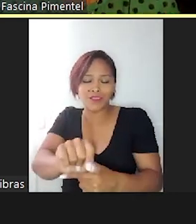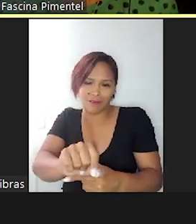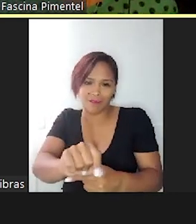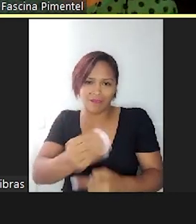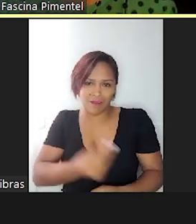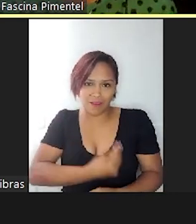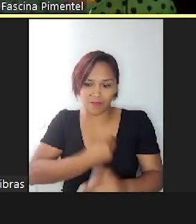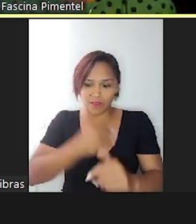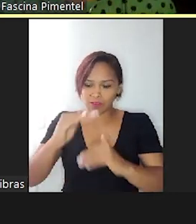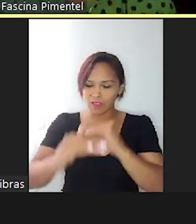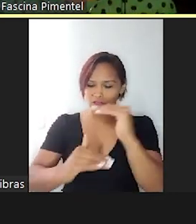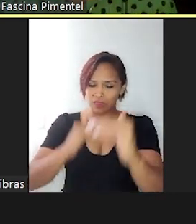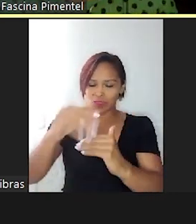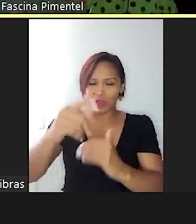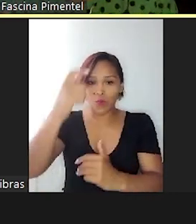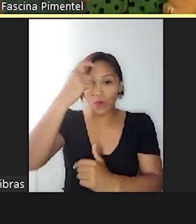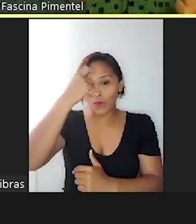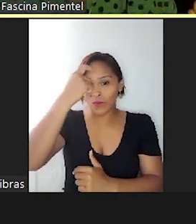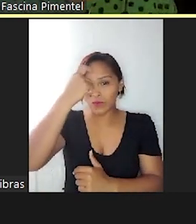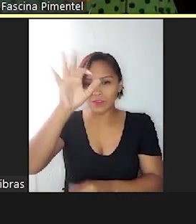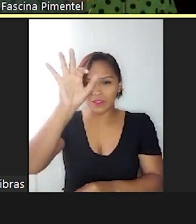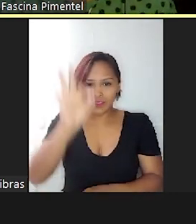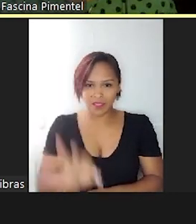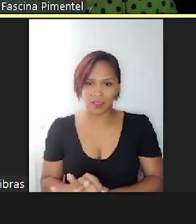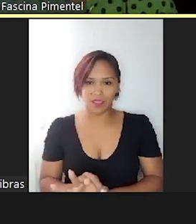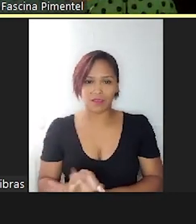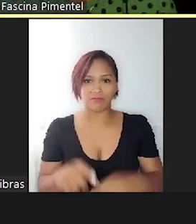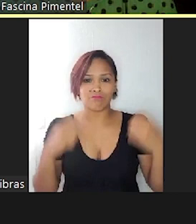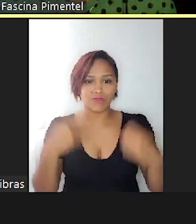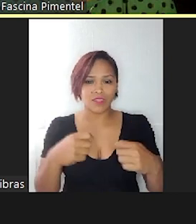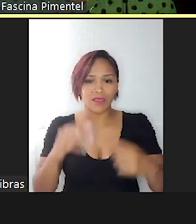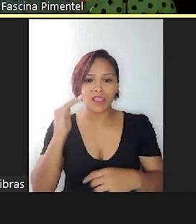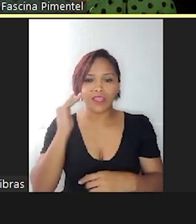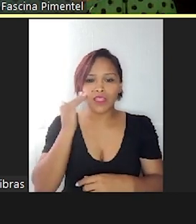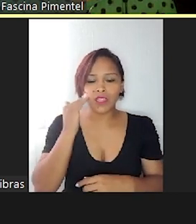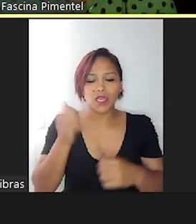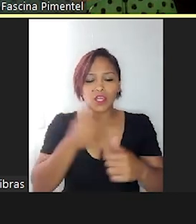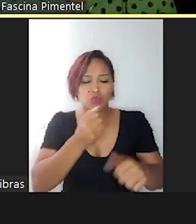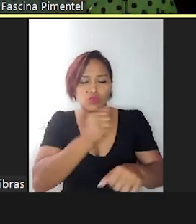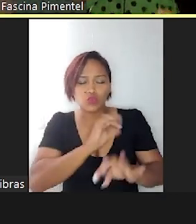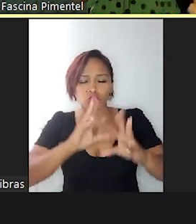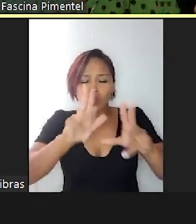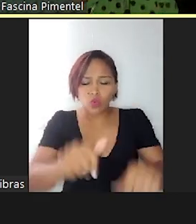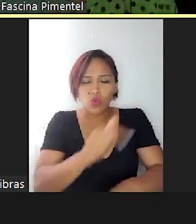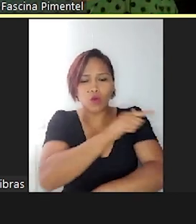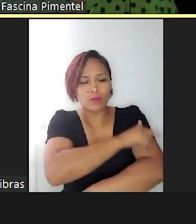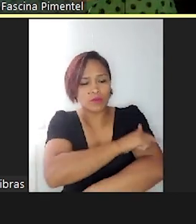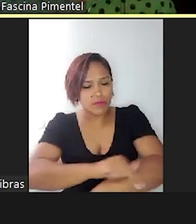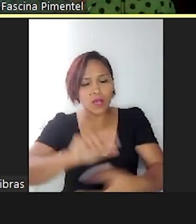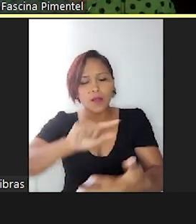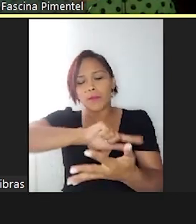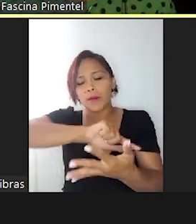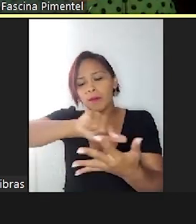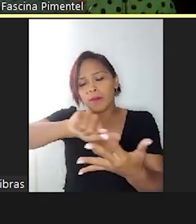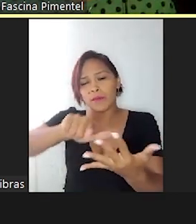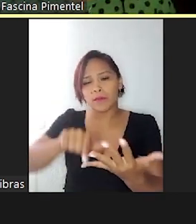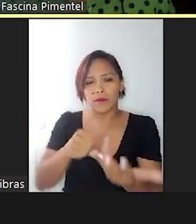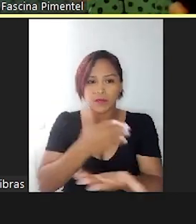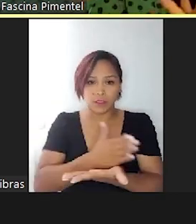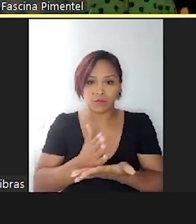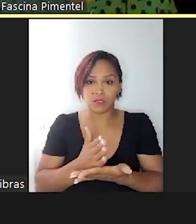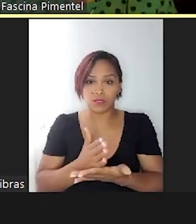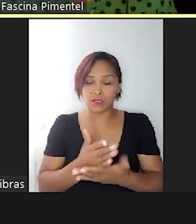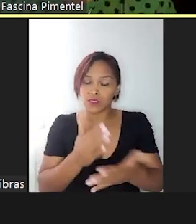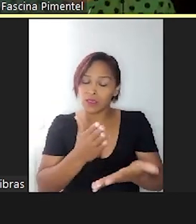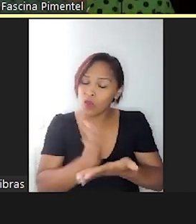Com consciência, entendendo os comportamentos. E às vezes eu não vou entender o